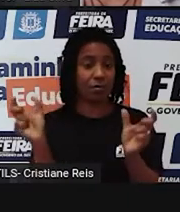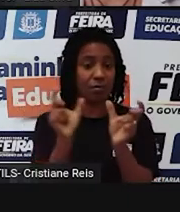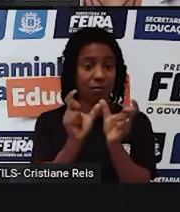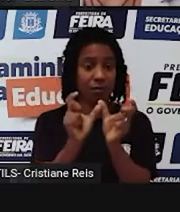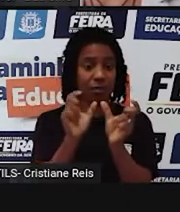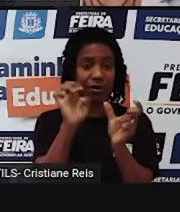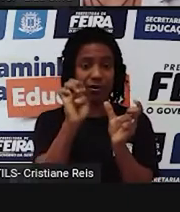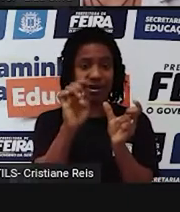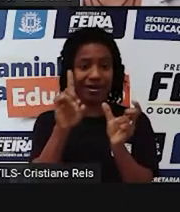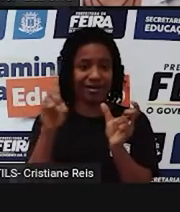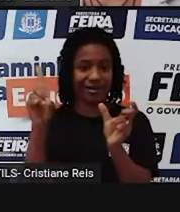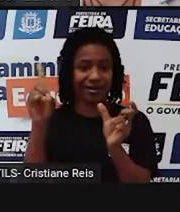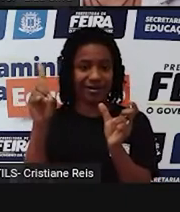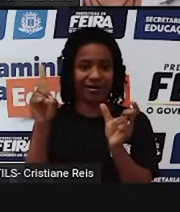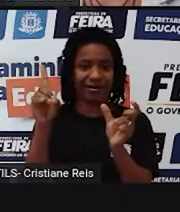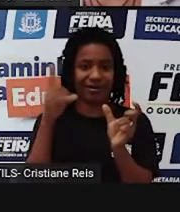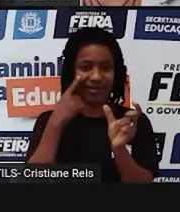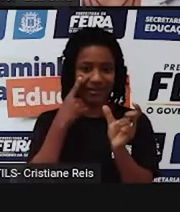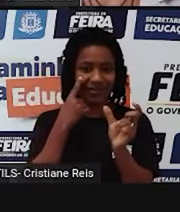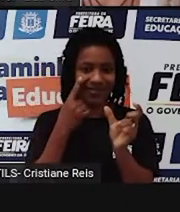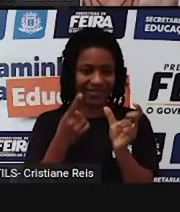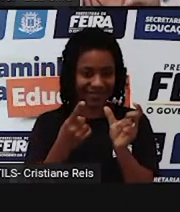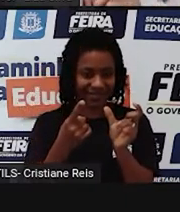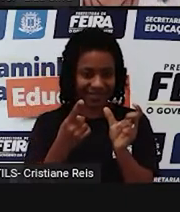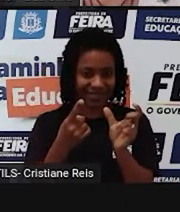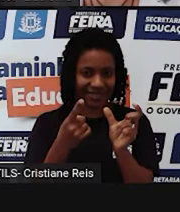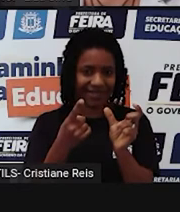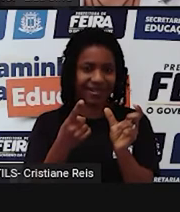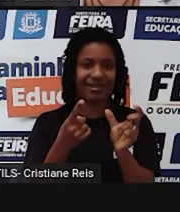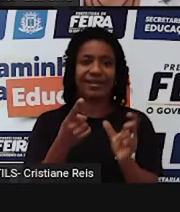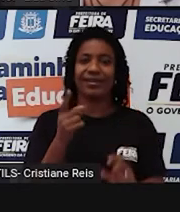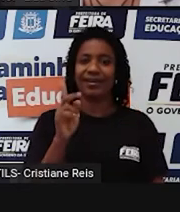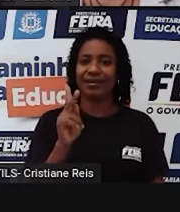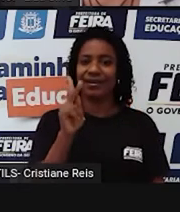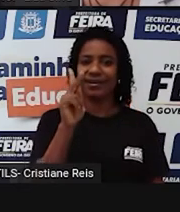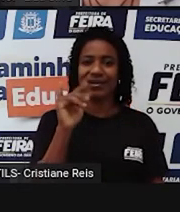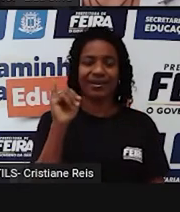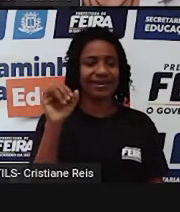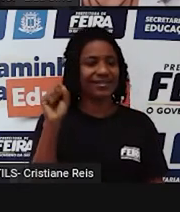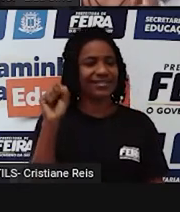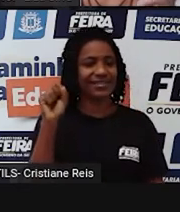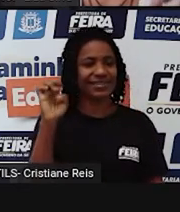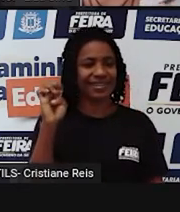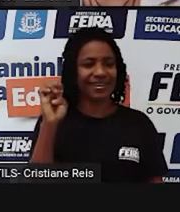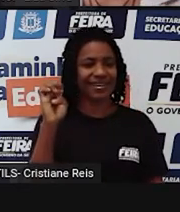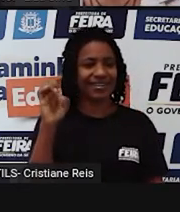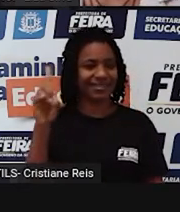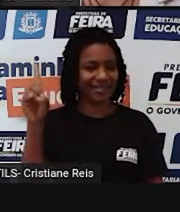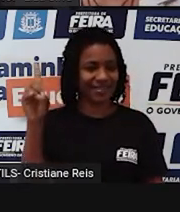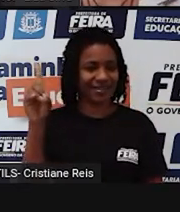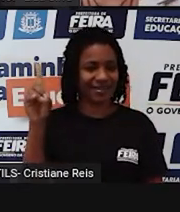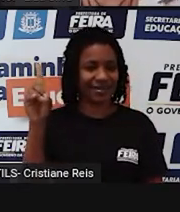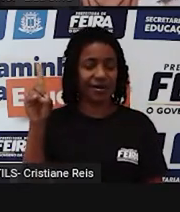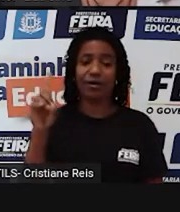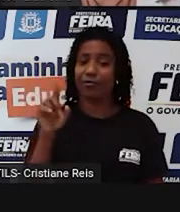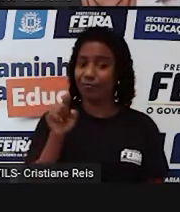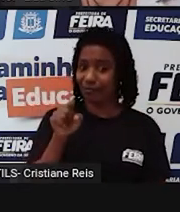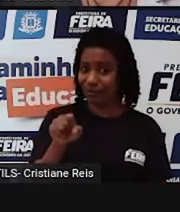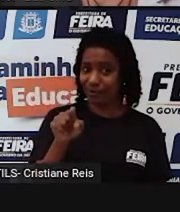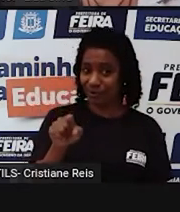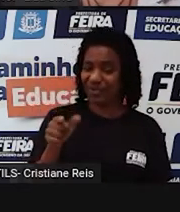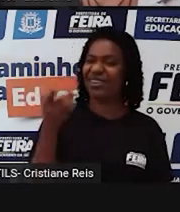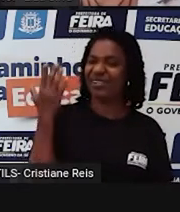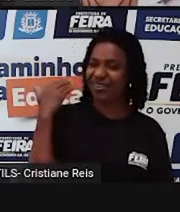kissed, you kissed. You kissed your girlfriend. Então você beijou sua